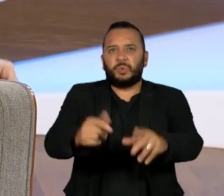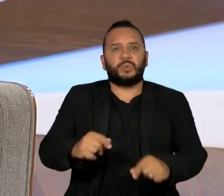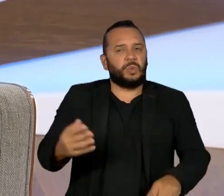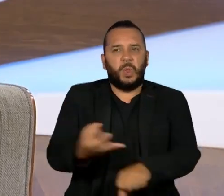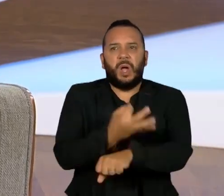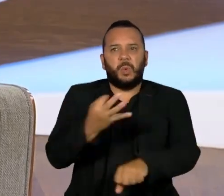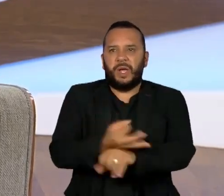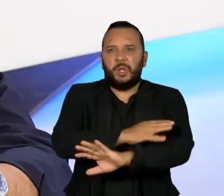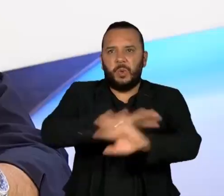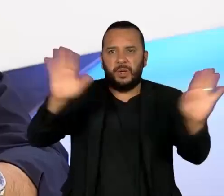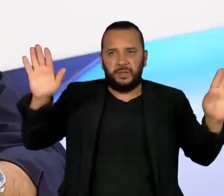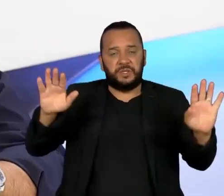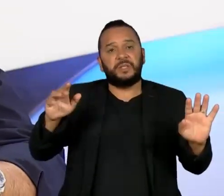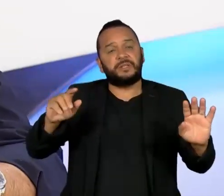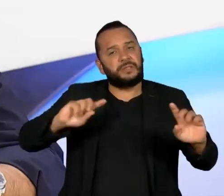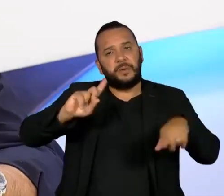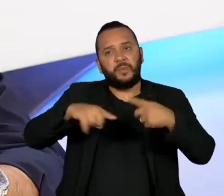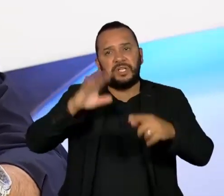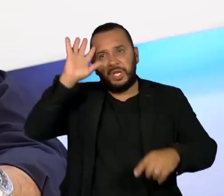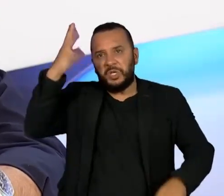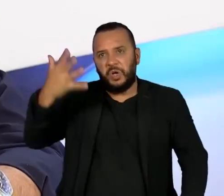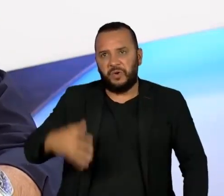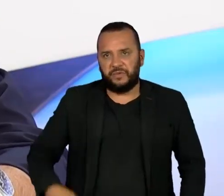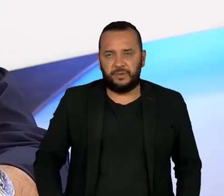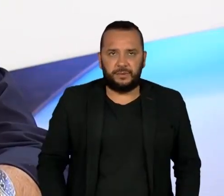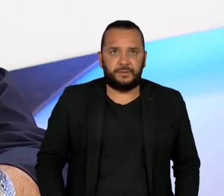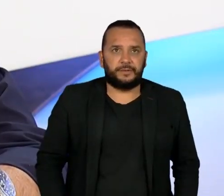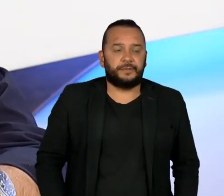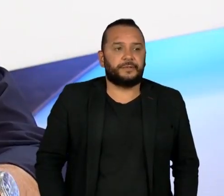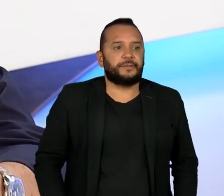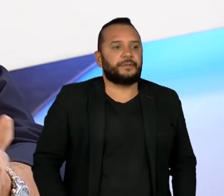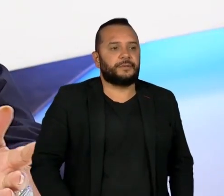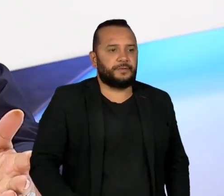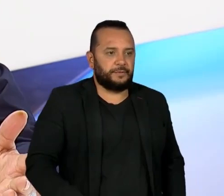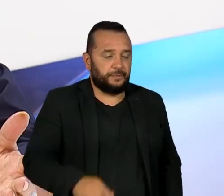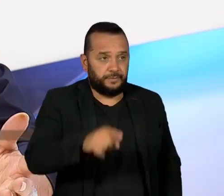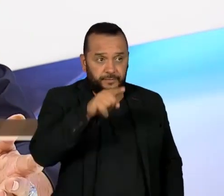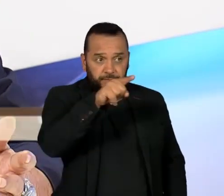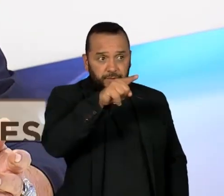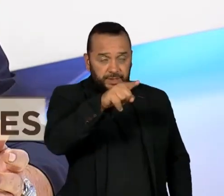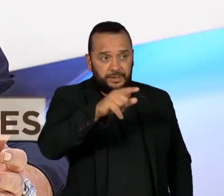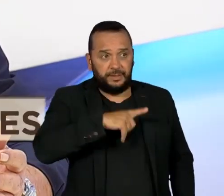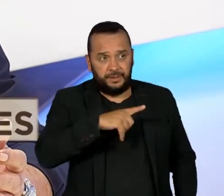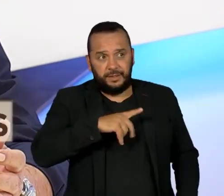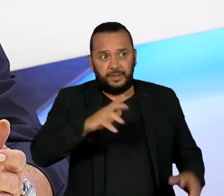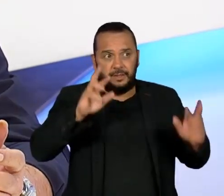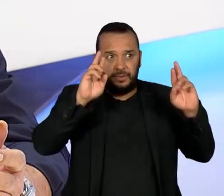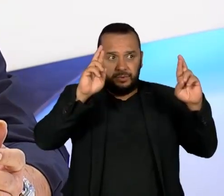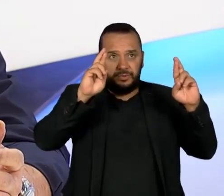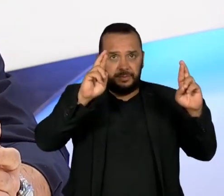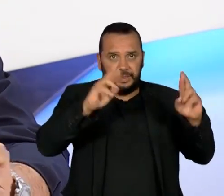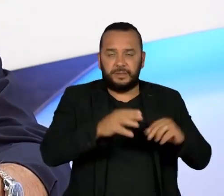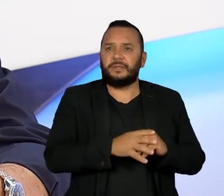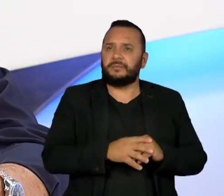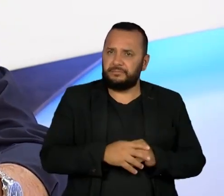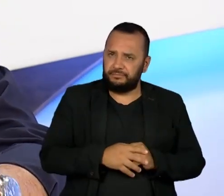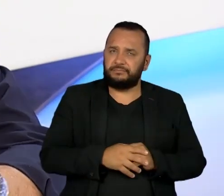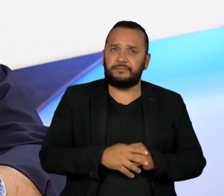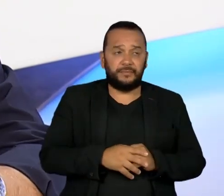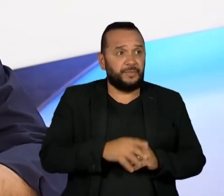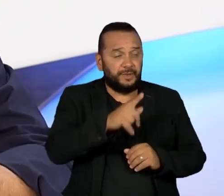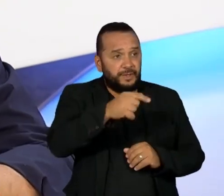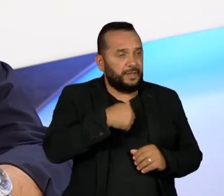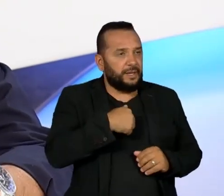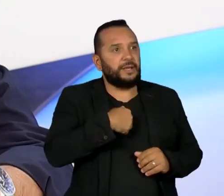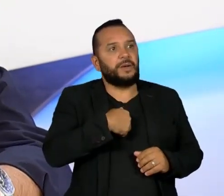Você tem uma índole otimista? Não, eu sou pessimista por natureza. Você é pessimista